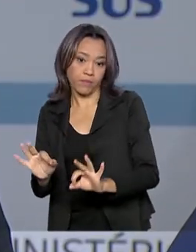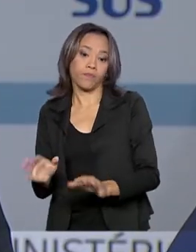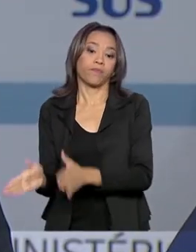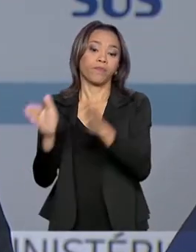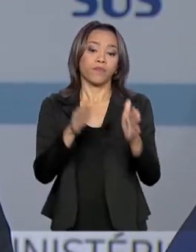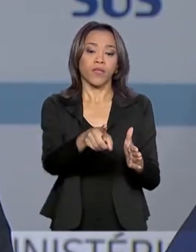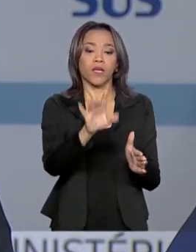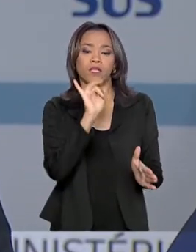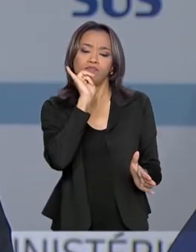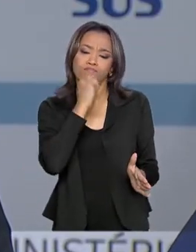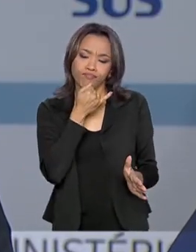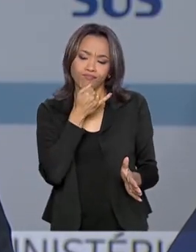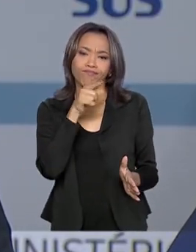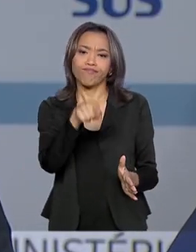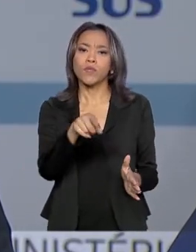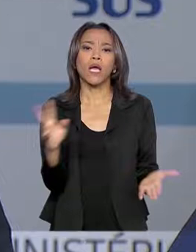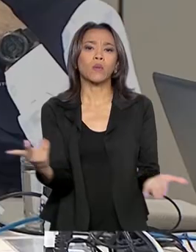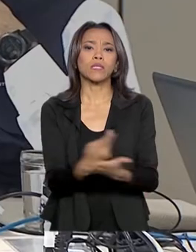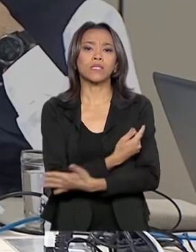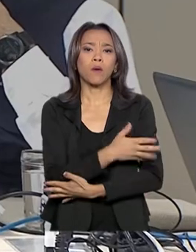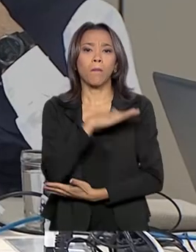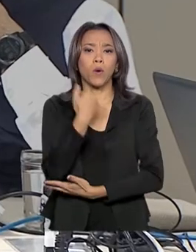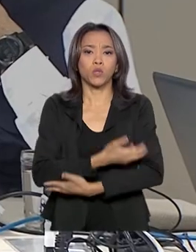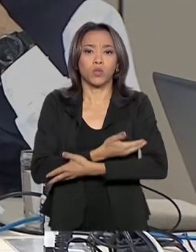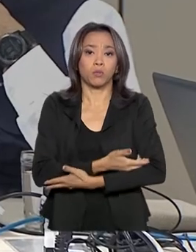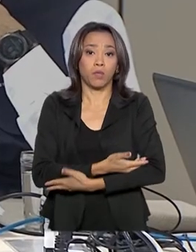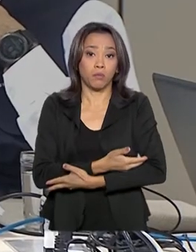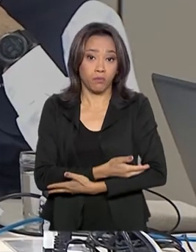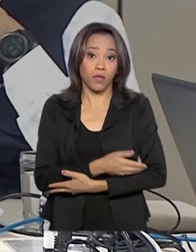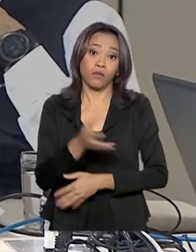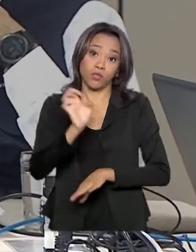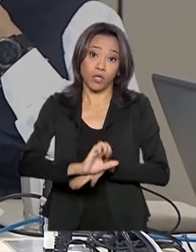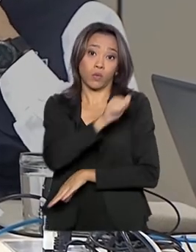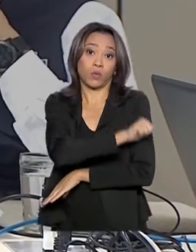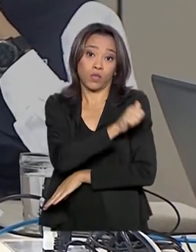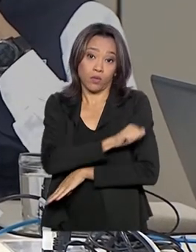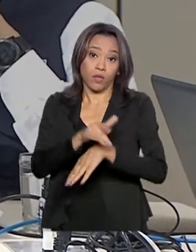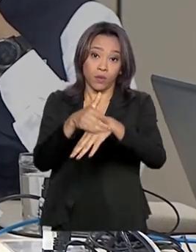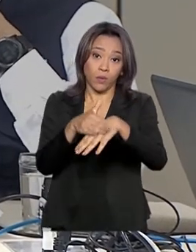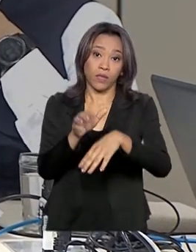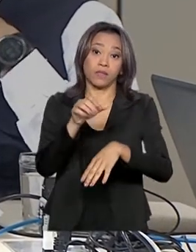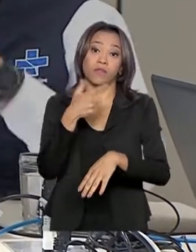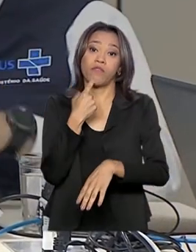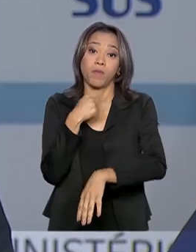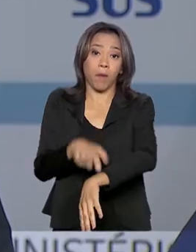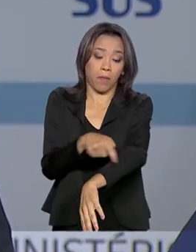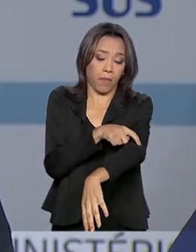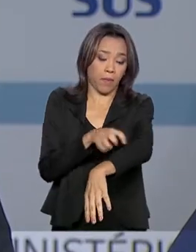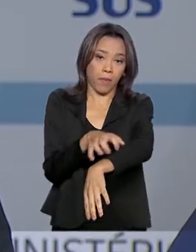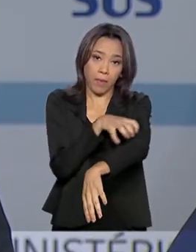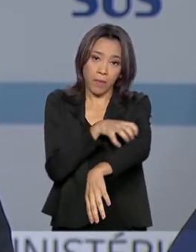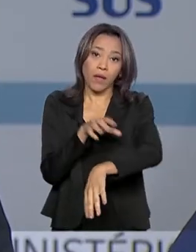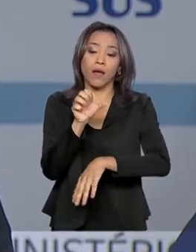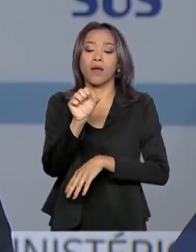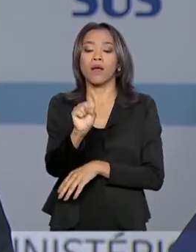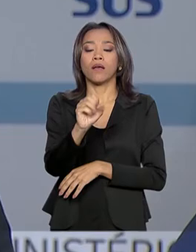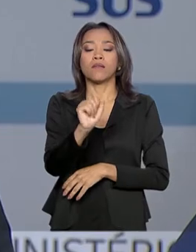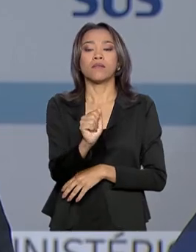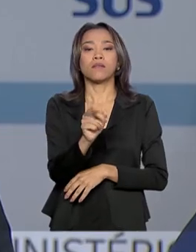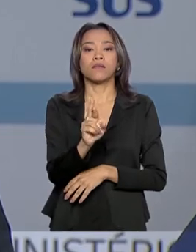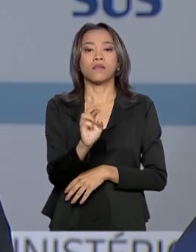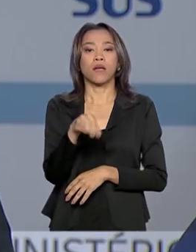morte do bebê por sarampo no Rio de Janeiro. É o primeiro óbito do ano no país por causa da doença. E atualmente são